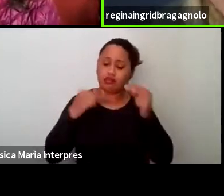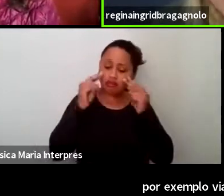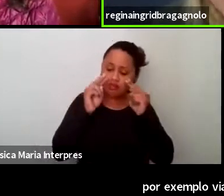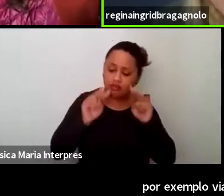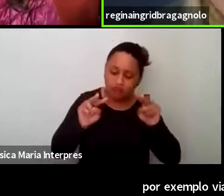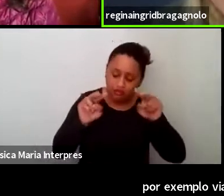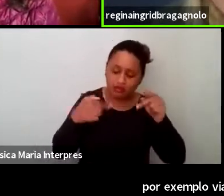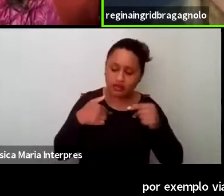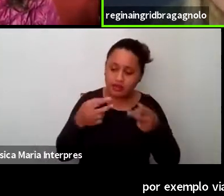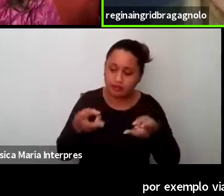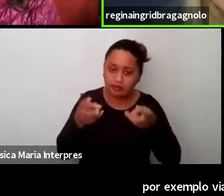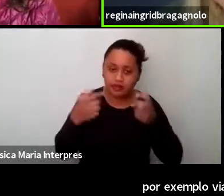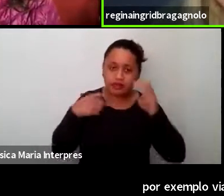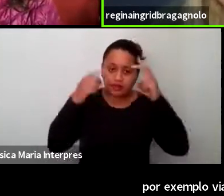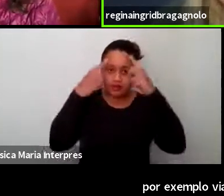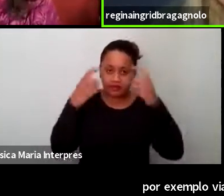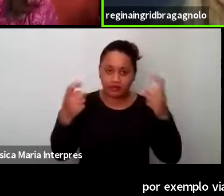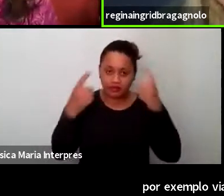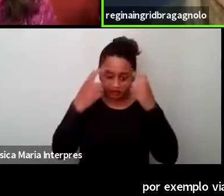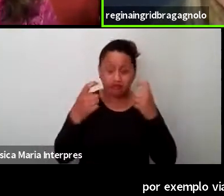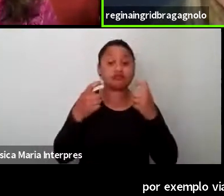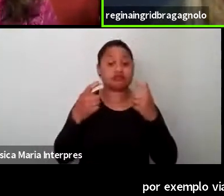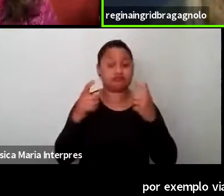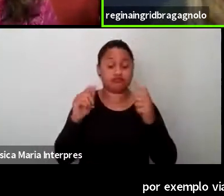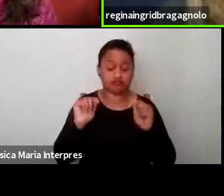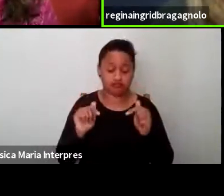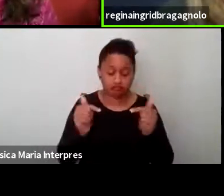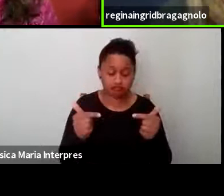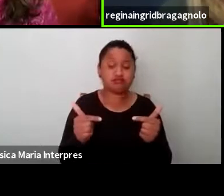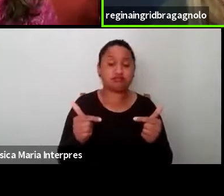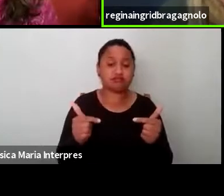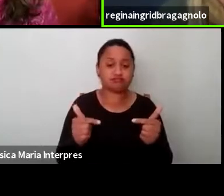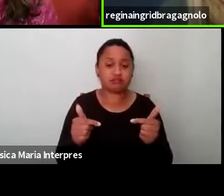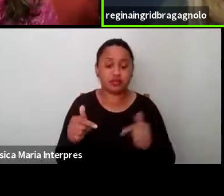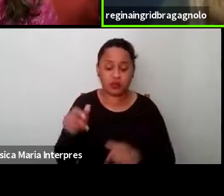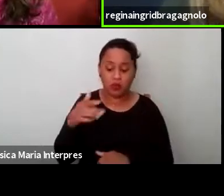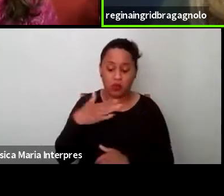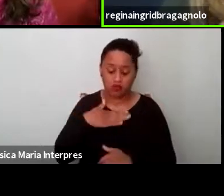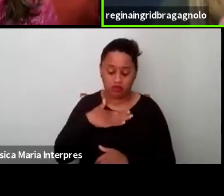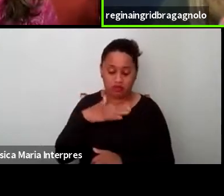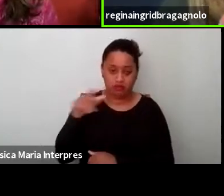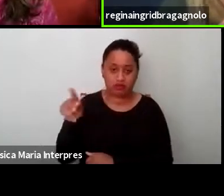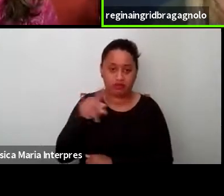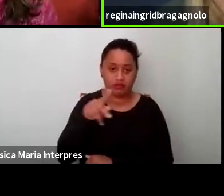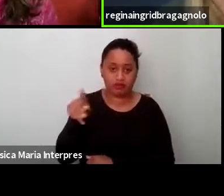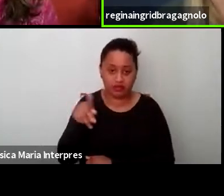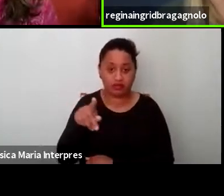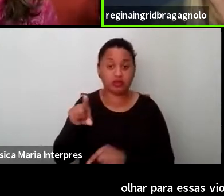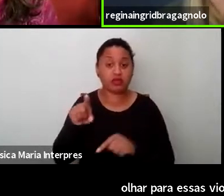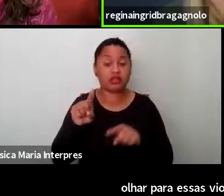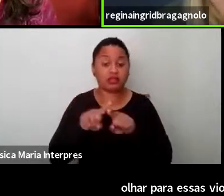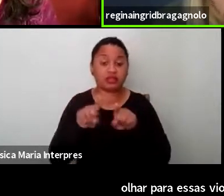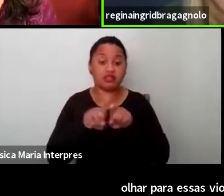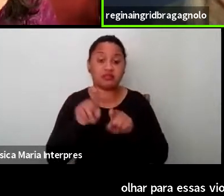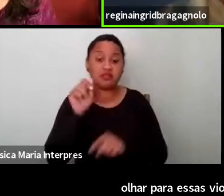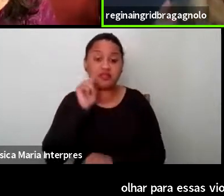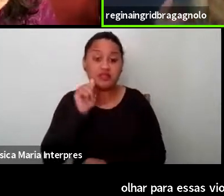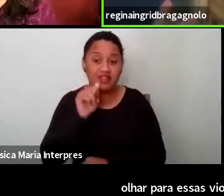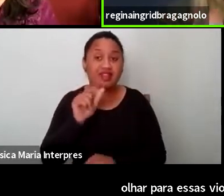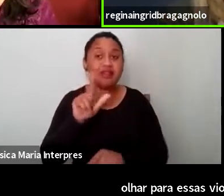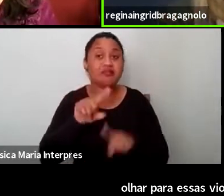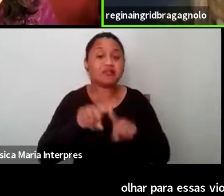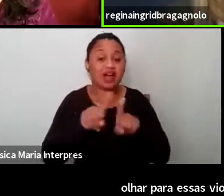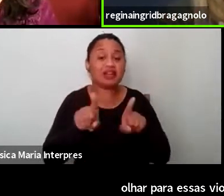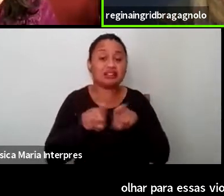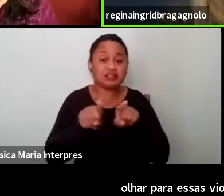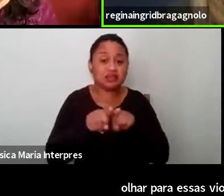violências tanto nesse fazer professora como essa mulher, essas lentes precisavam